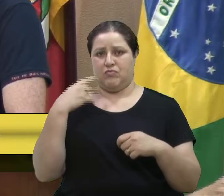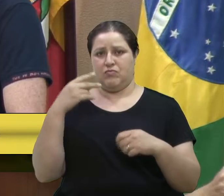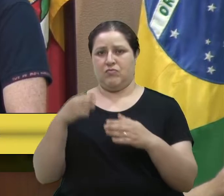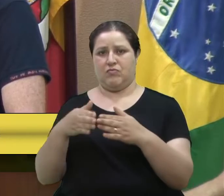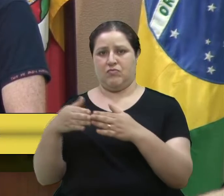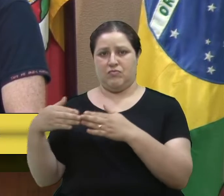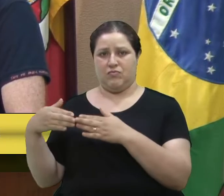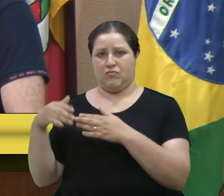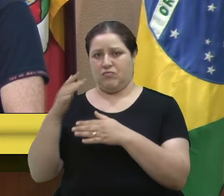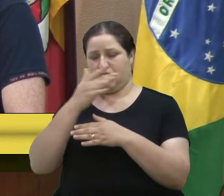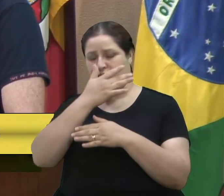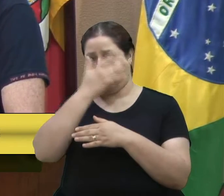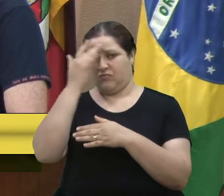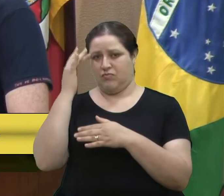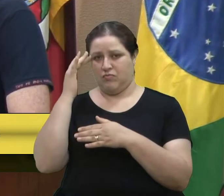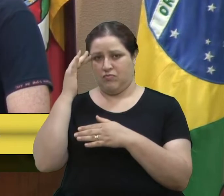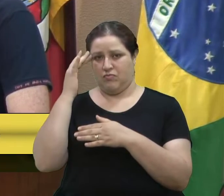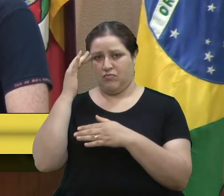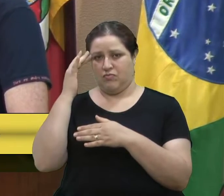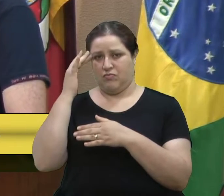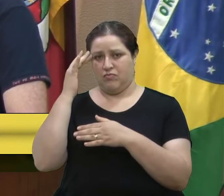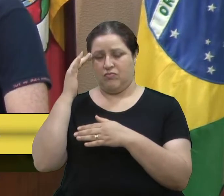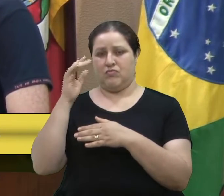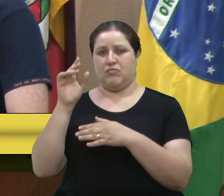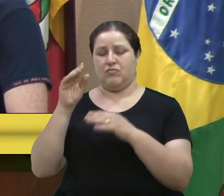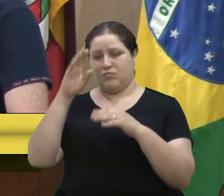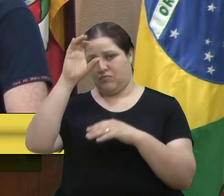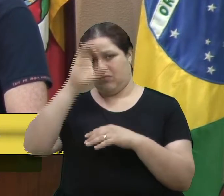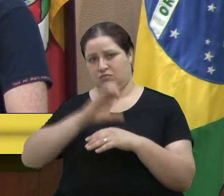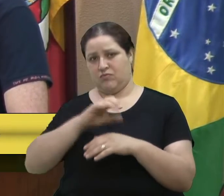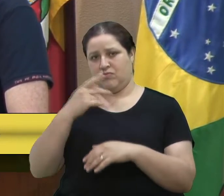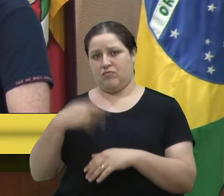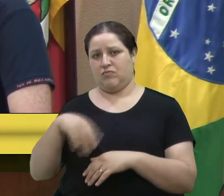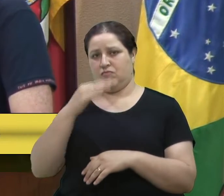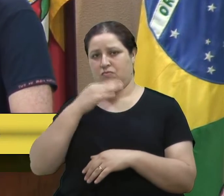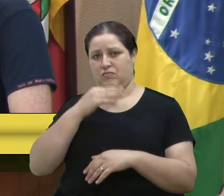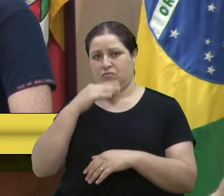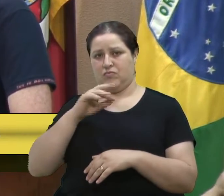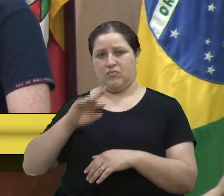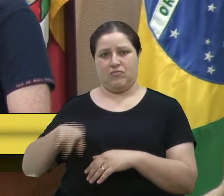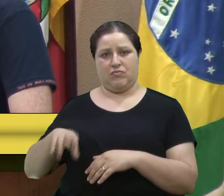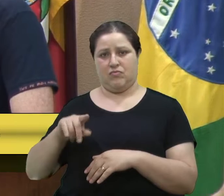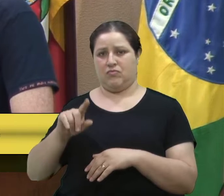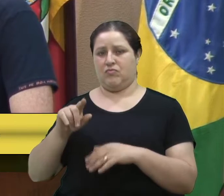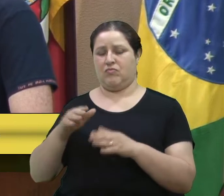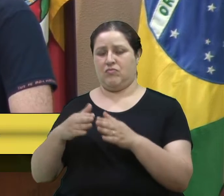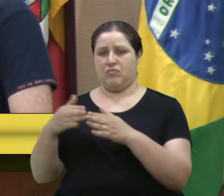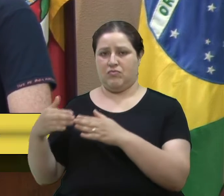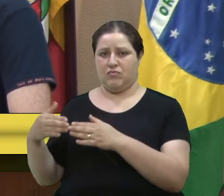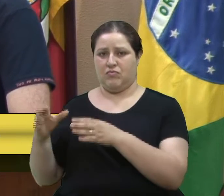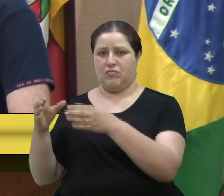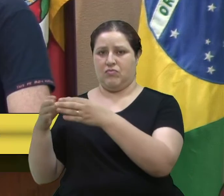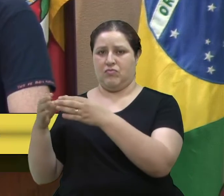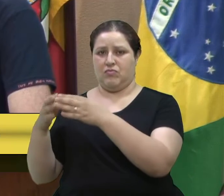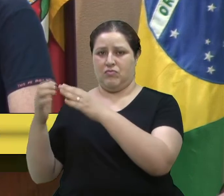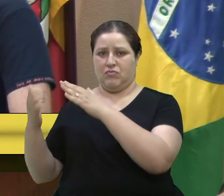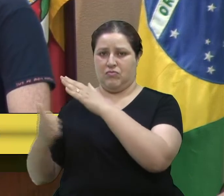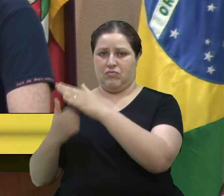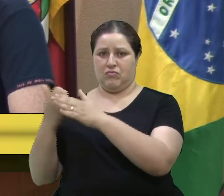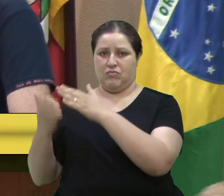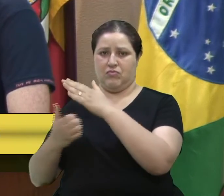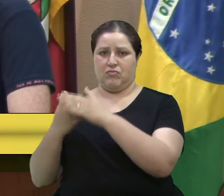fomos eleitos para defender as pessoas, os cidadãos caxienses, não grupos empresariais. Nós não